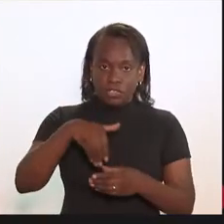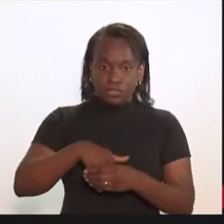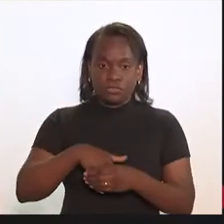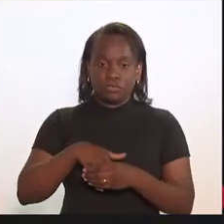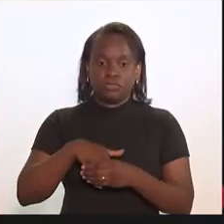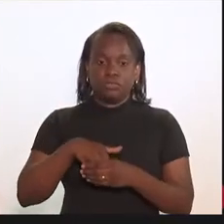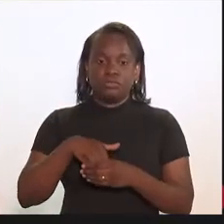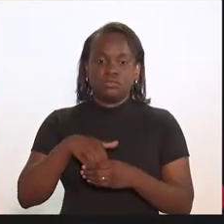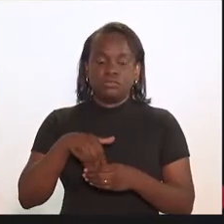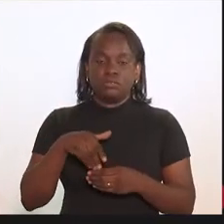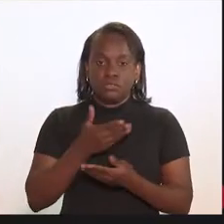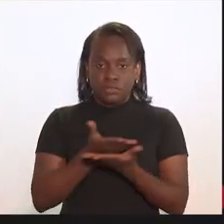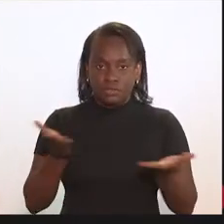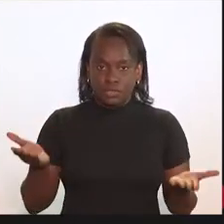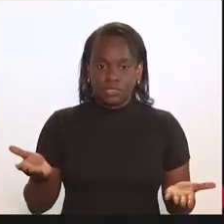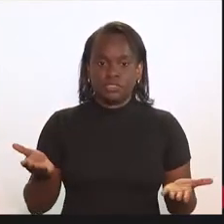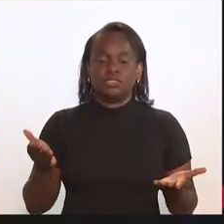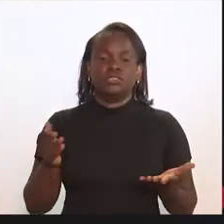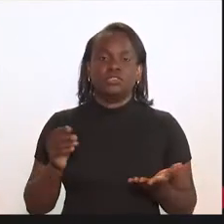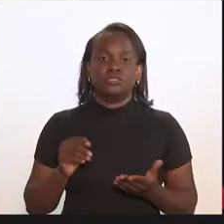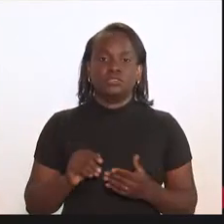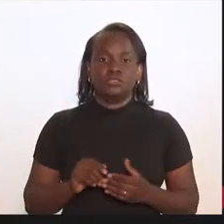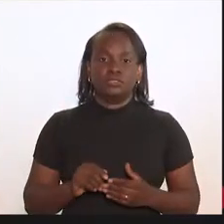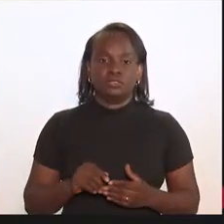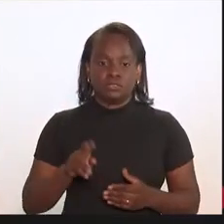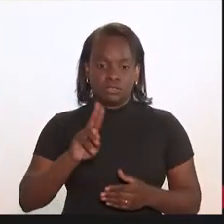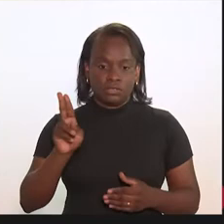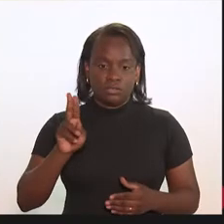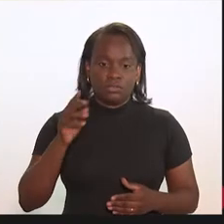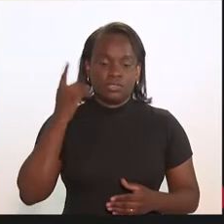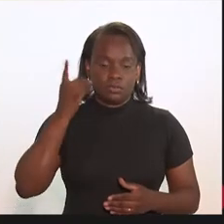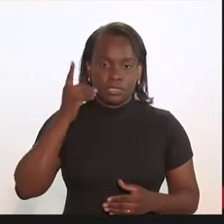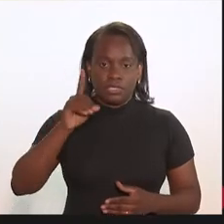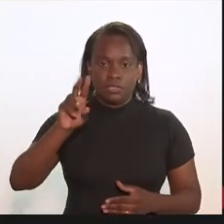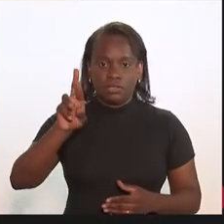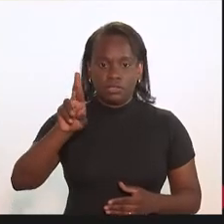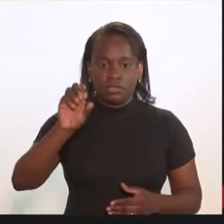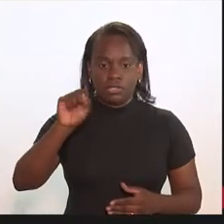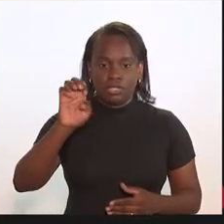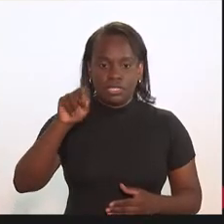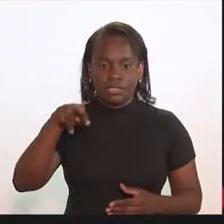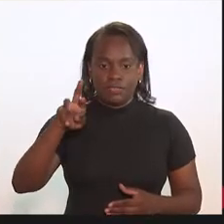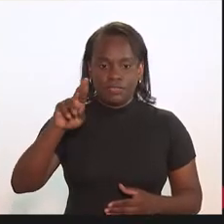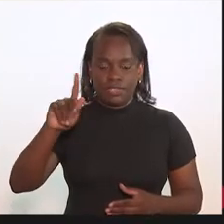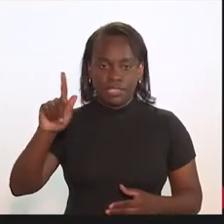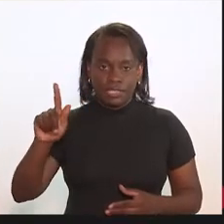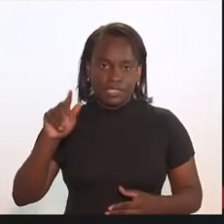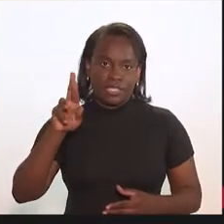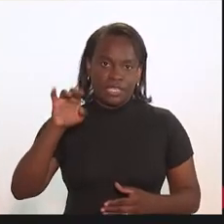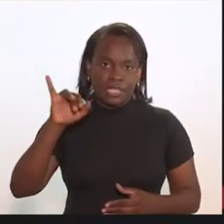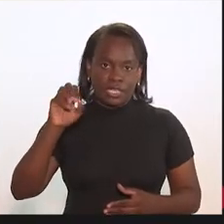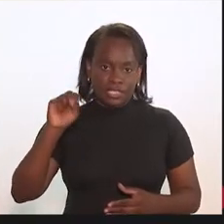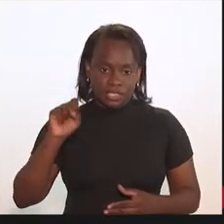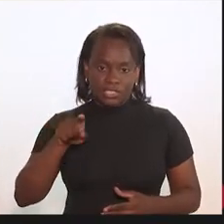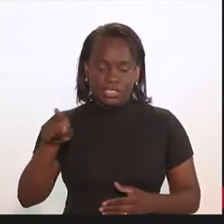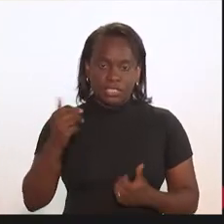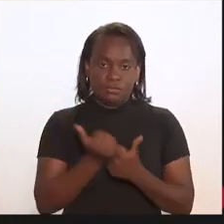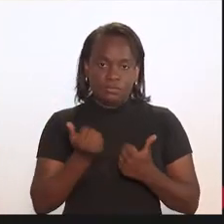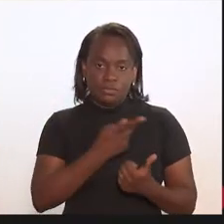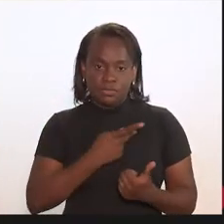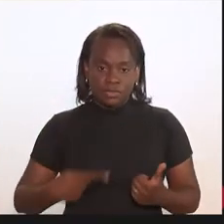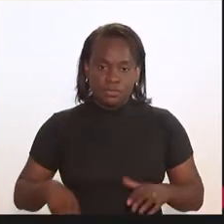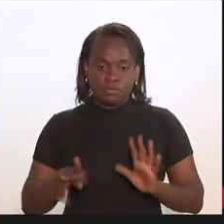votos dos senhores, no nome do deputado Rosenberg Reis, para o cargo de vice